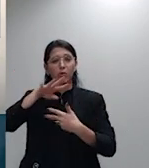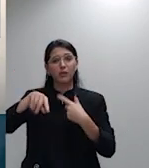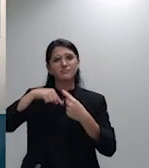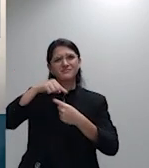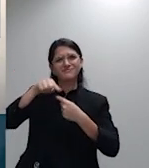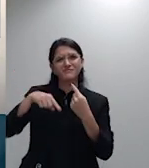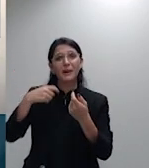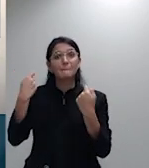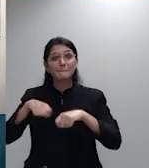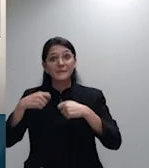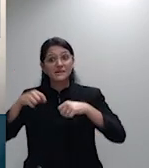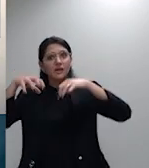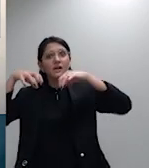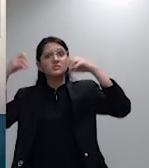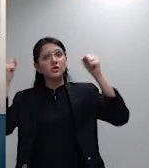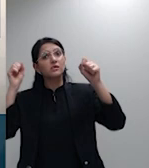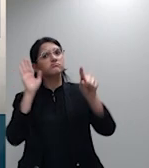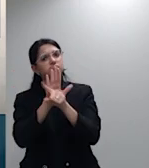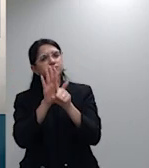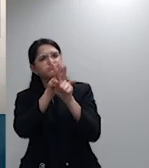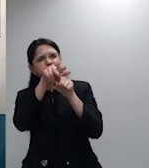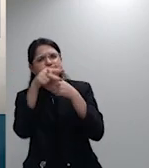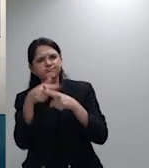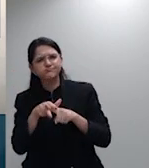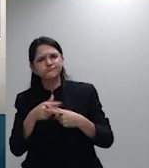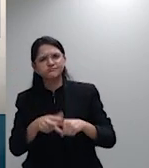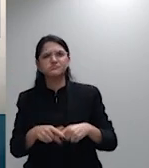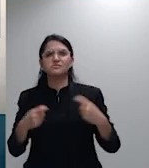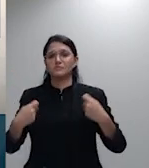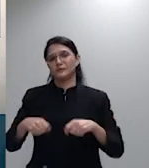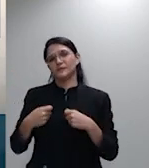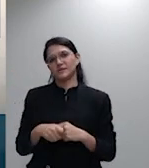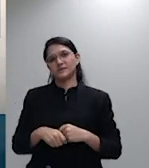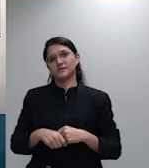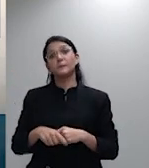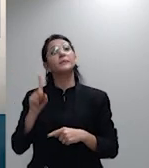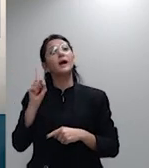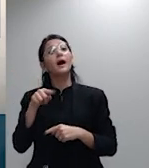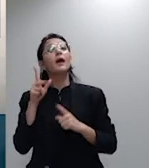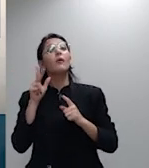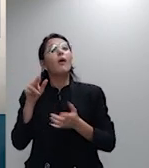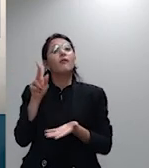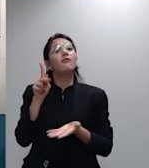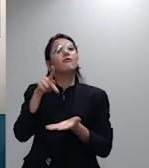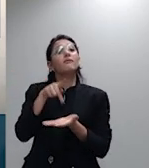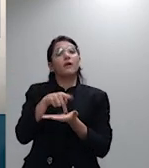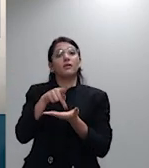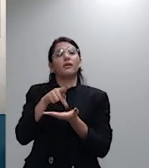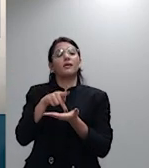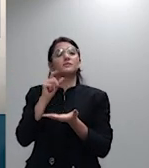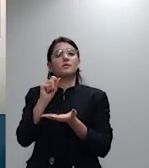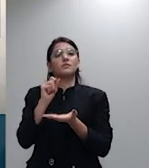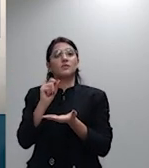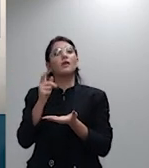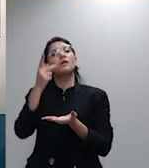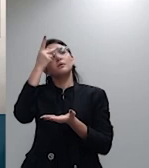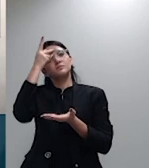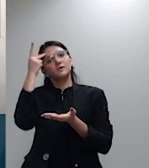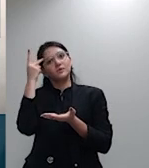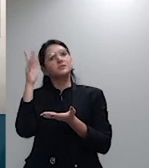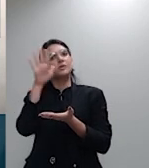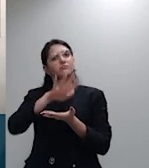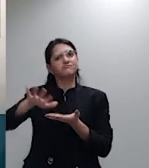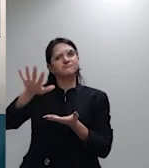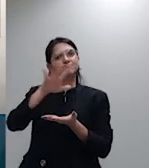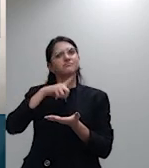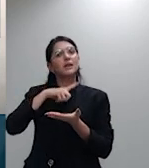essa é a verdadeira cláusula de barreira que se forma com os beneficiários dos planos coletivos o meu